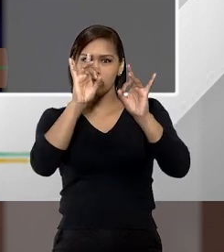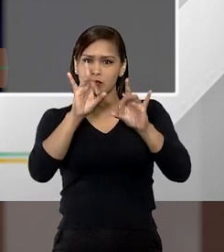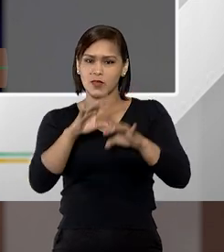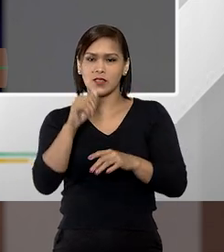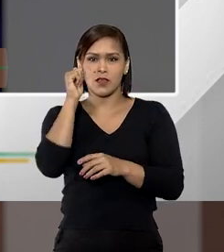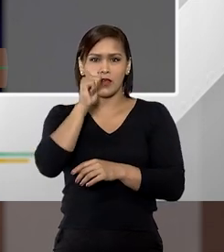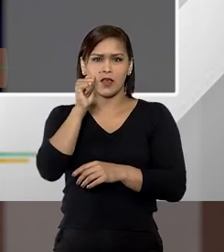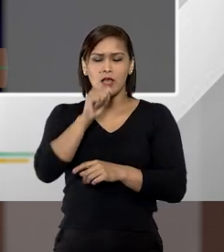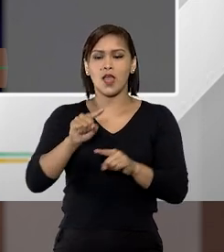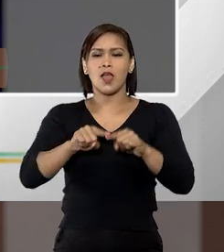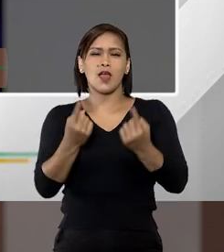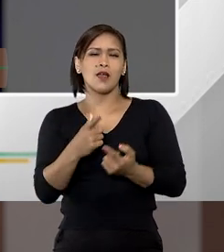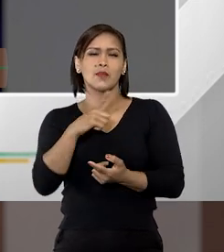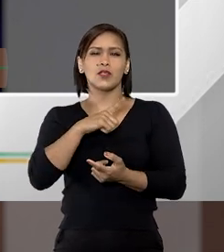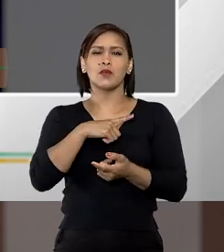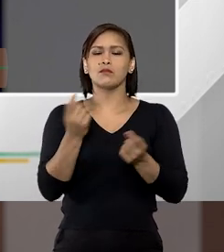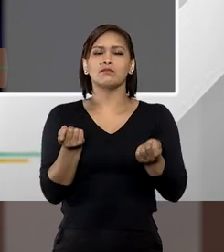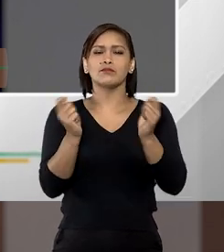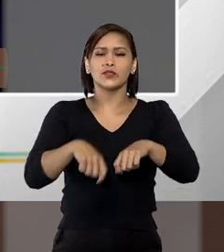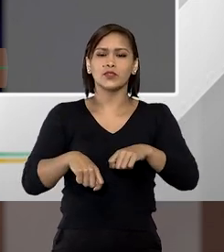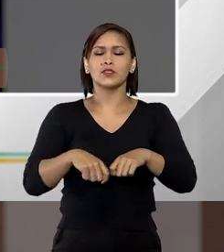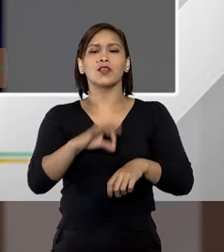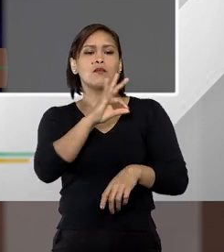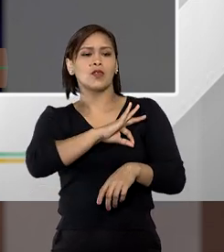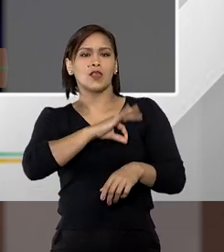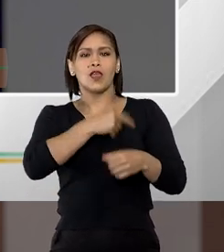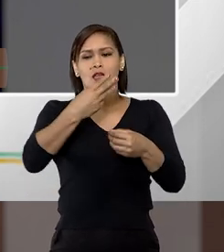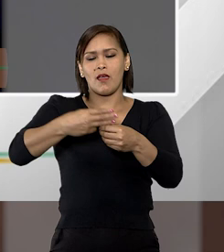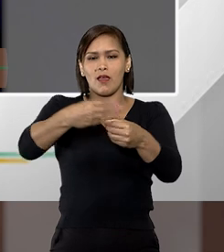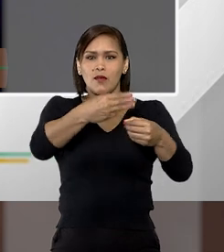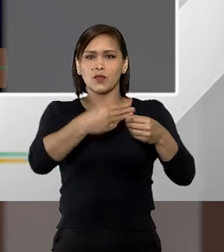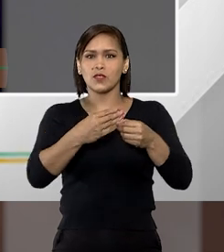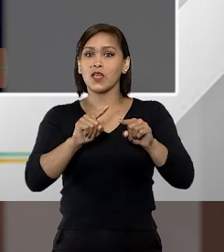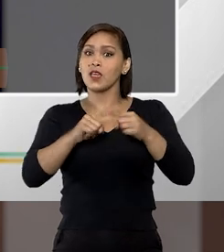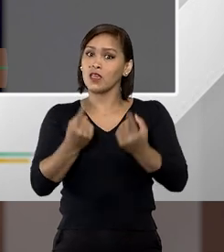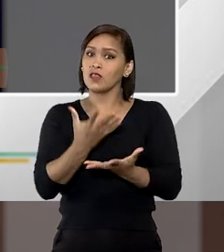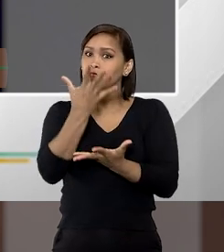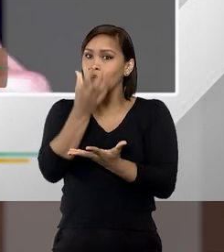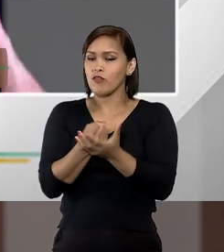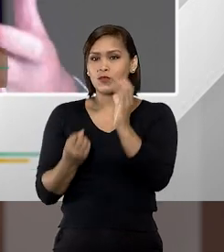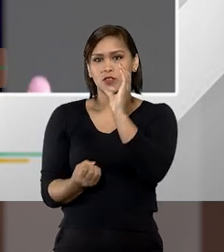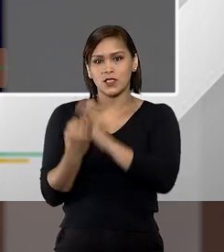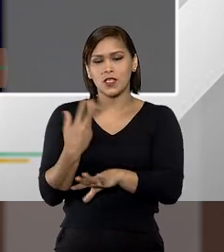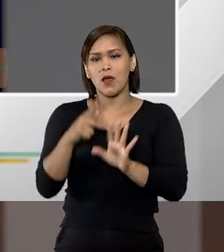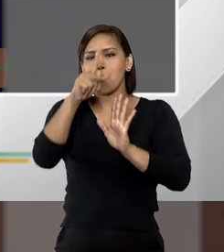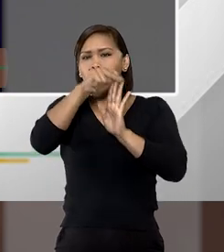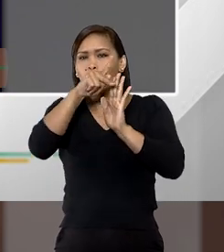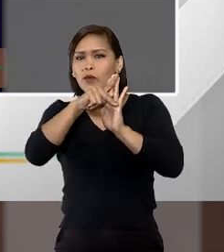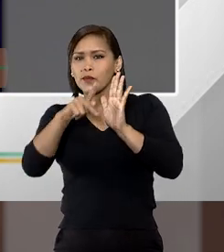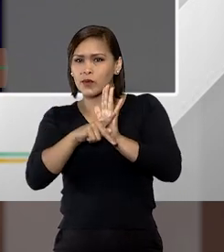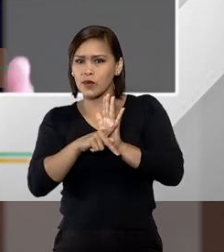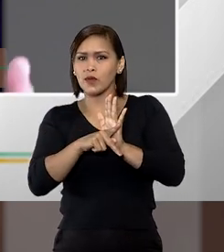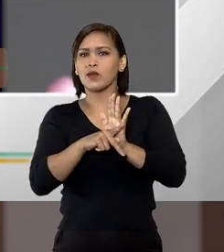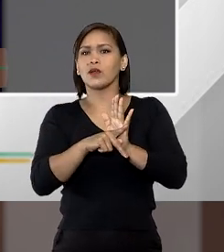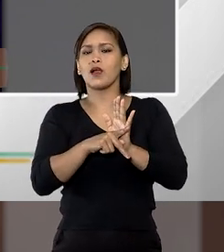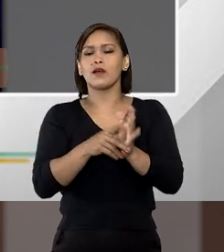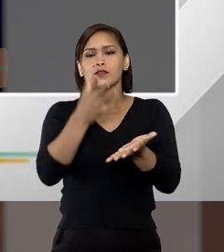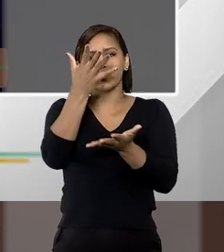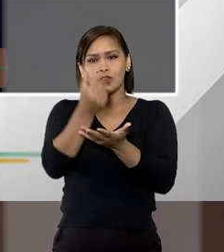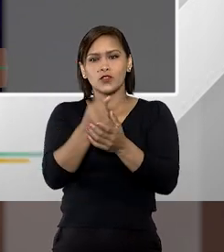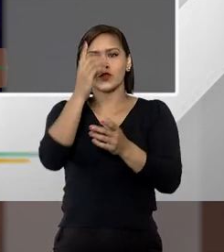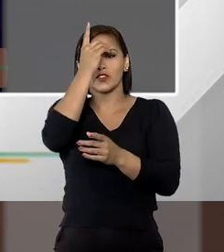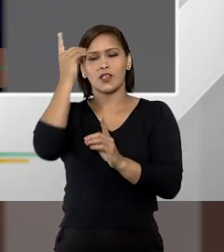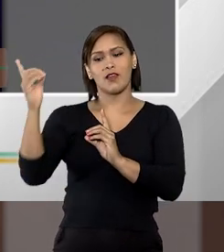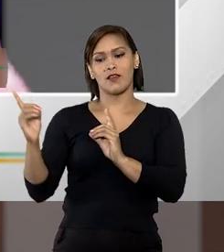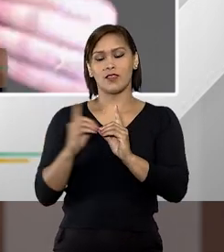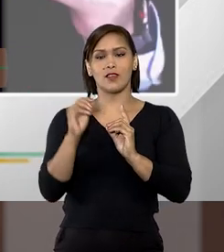mas eu não tenho condição de colocar uma delegacia em cada município mas então vamos criar protocolos de atendimento dessas